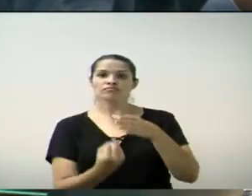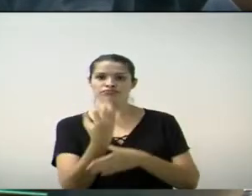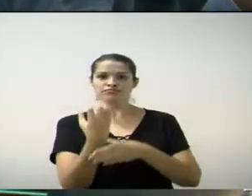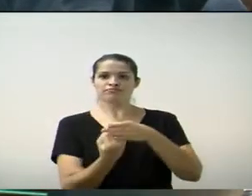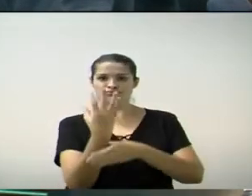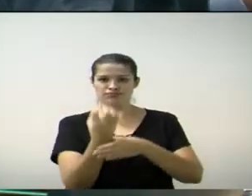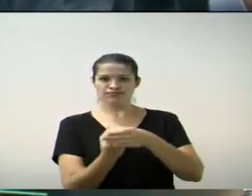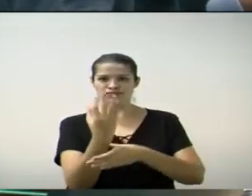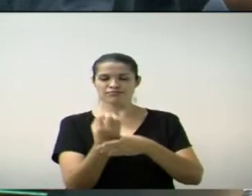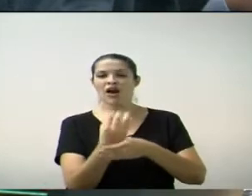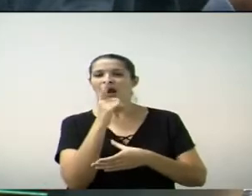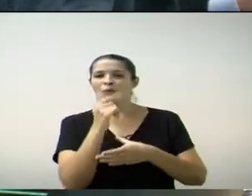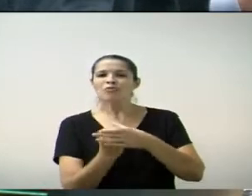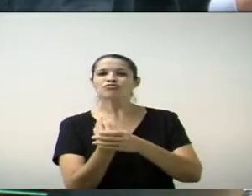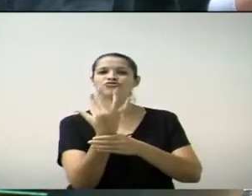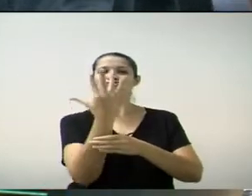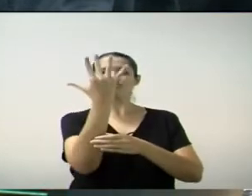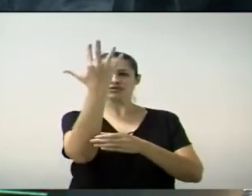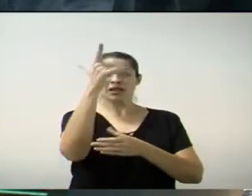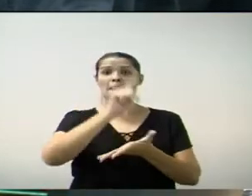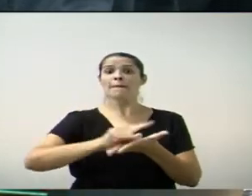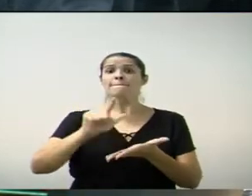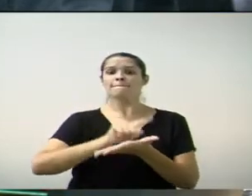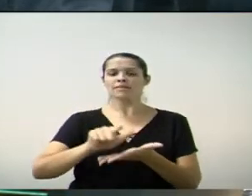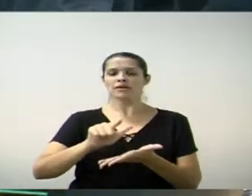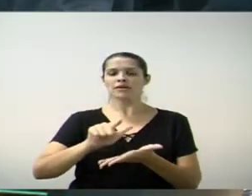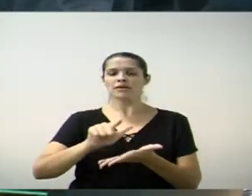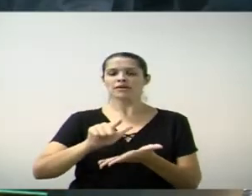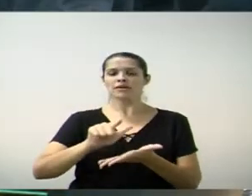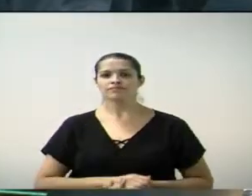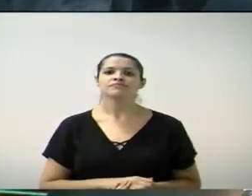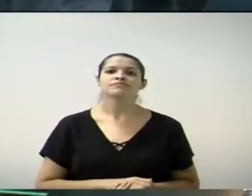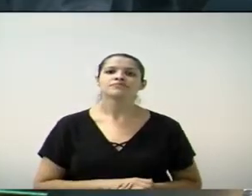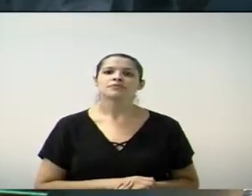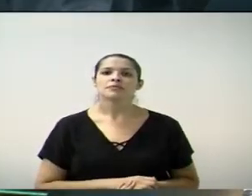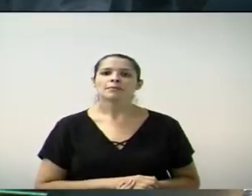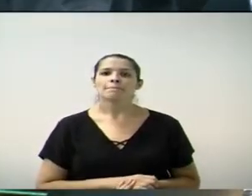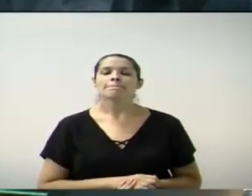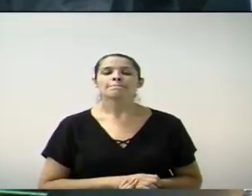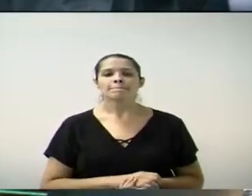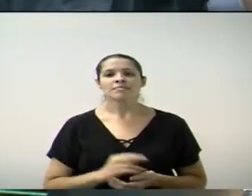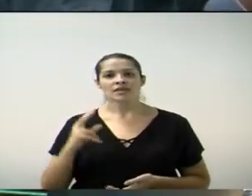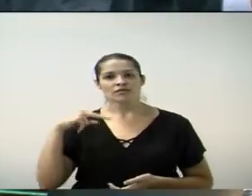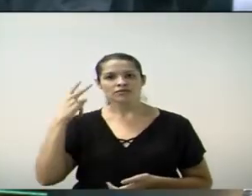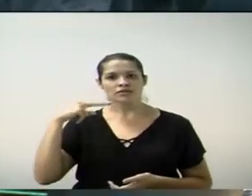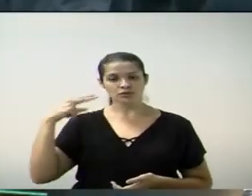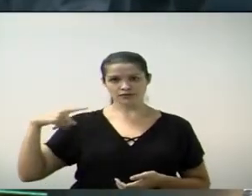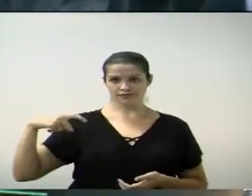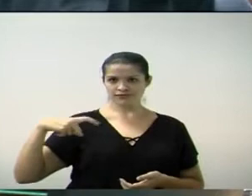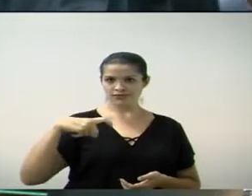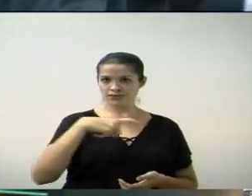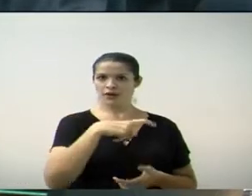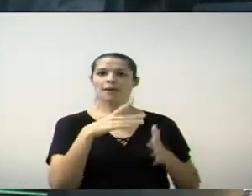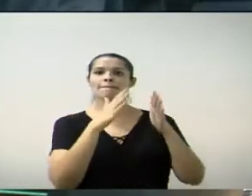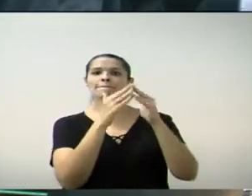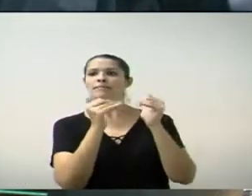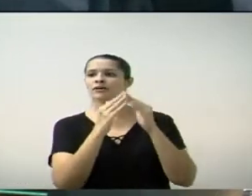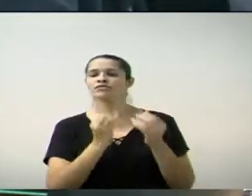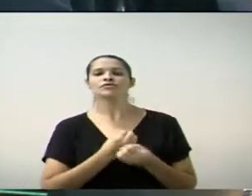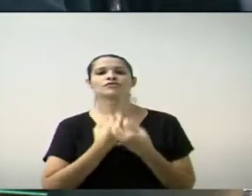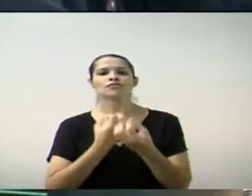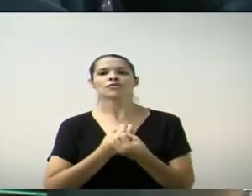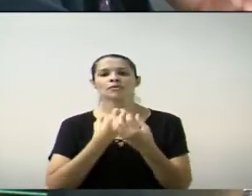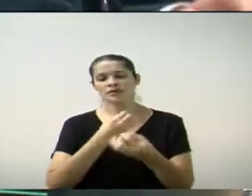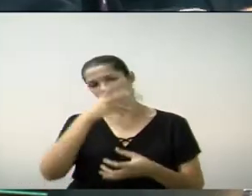Percy Harris, Rotary Club Internacional. De número 109, da vereadora Fábio Ramalho, requerendo informações do